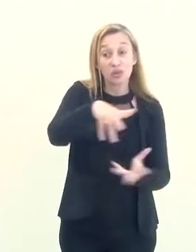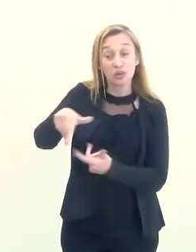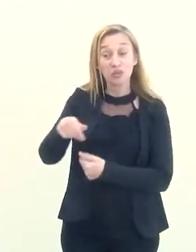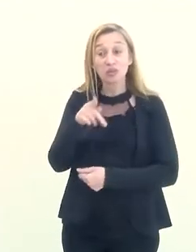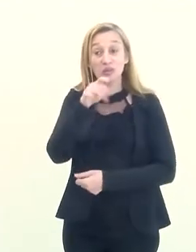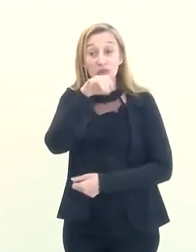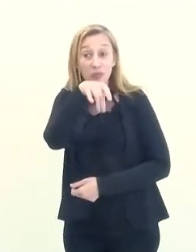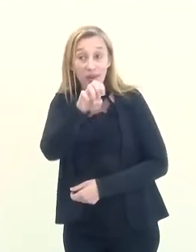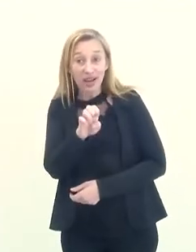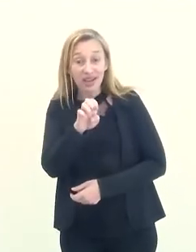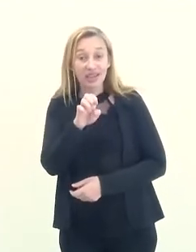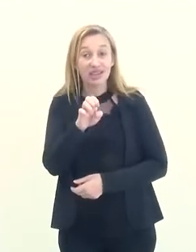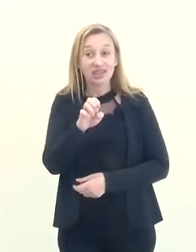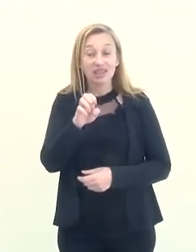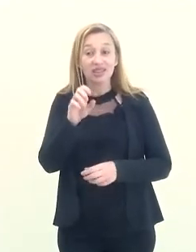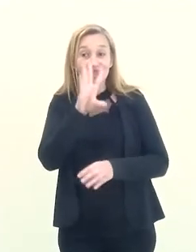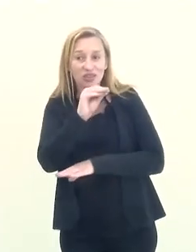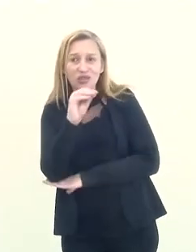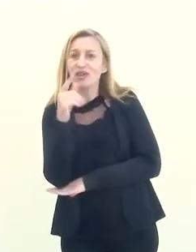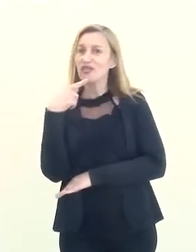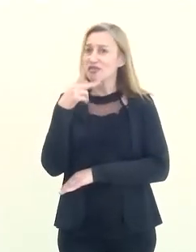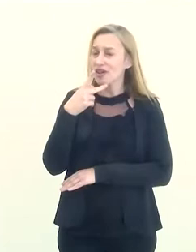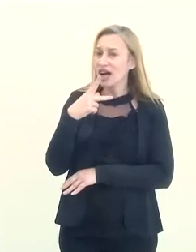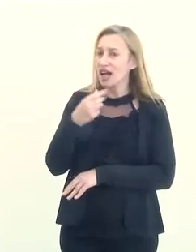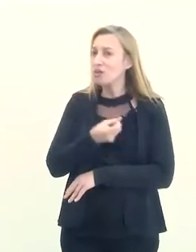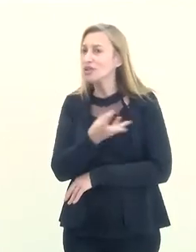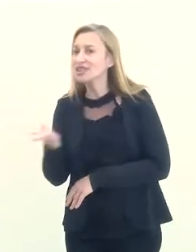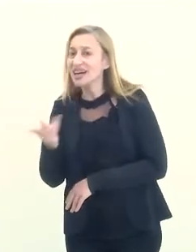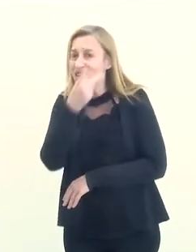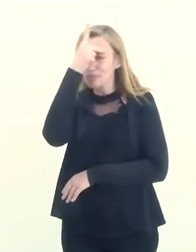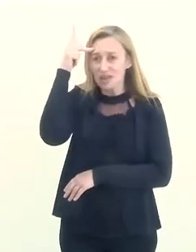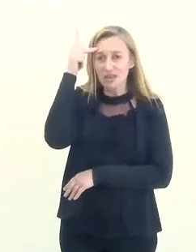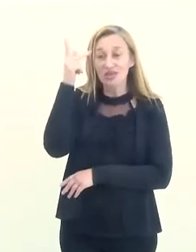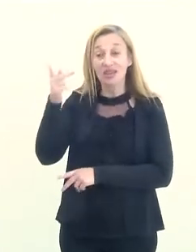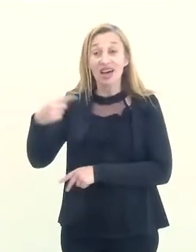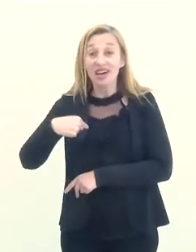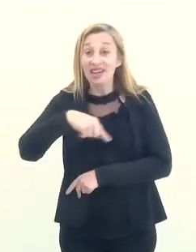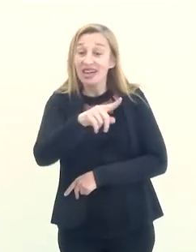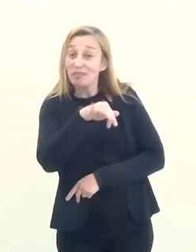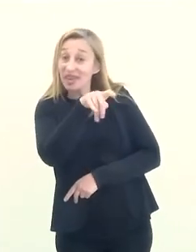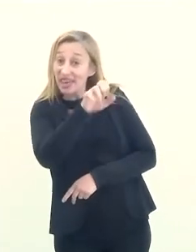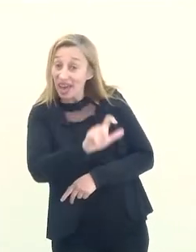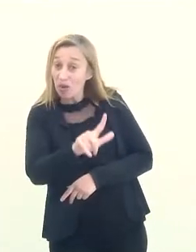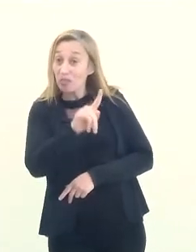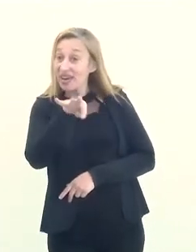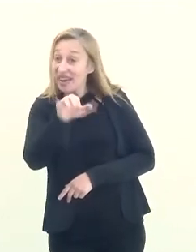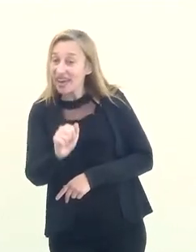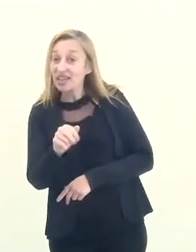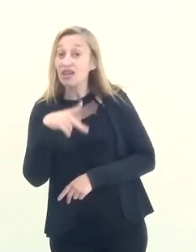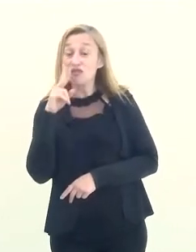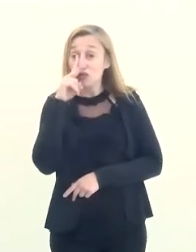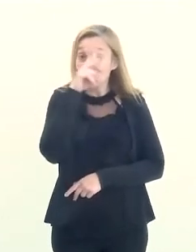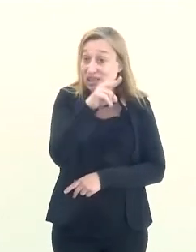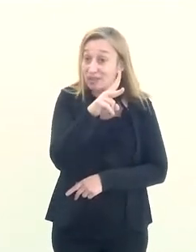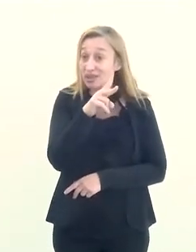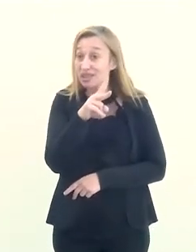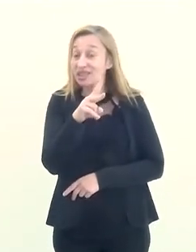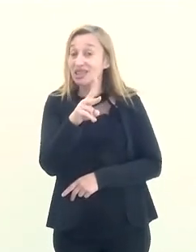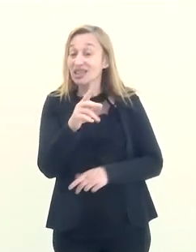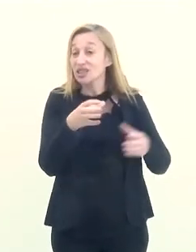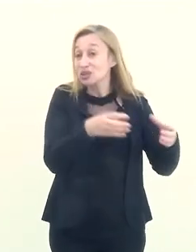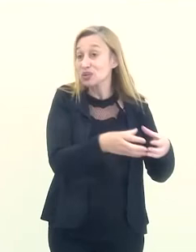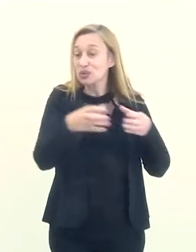Dinossauros. E quando a gente fala dessa quantitativa de pessoas, aí a Miguel Pereira, a gente está falando do